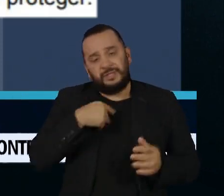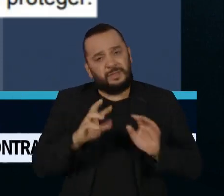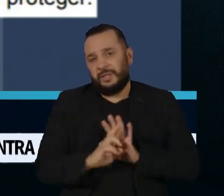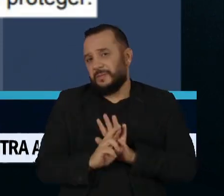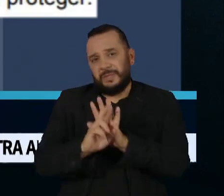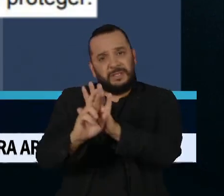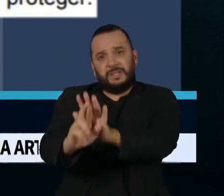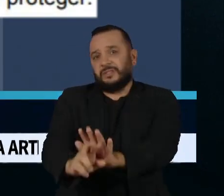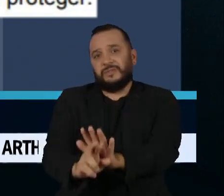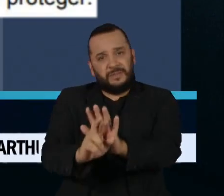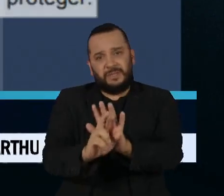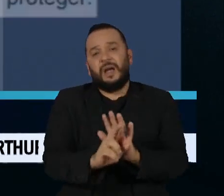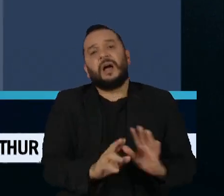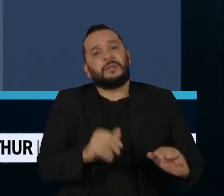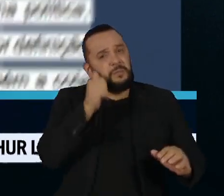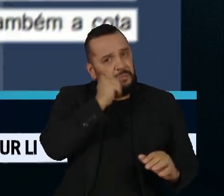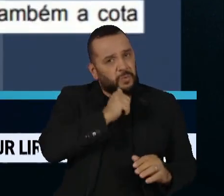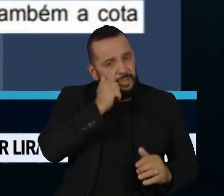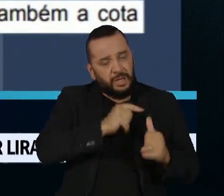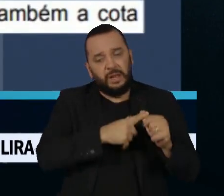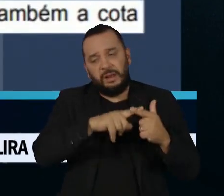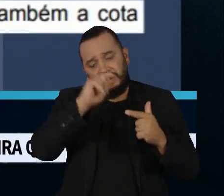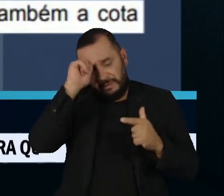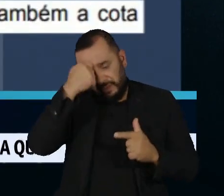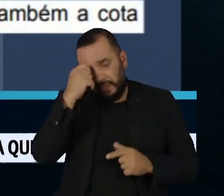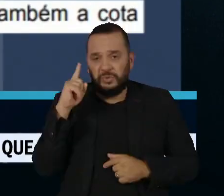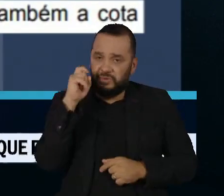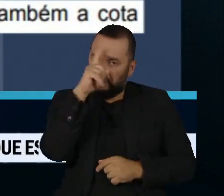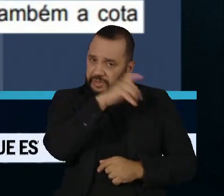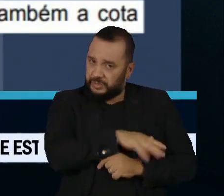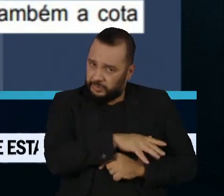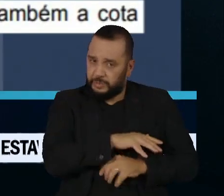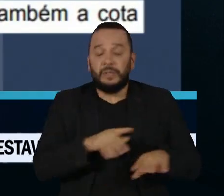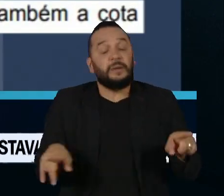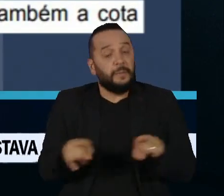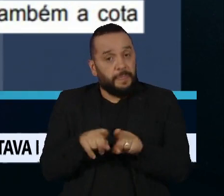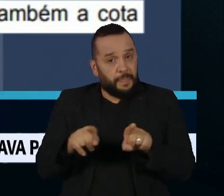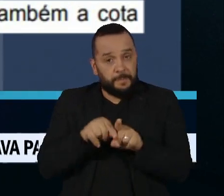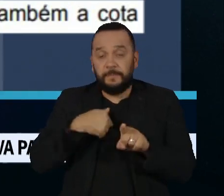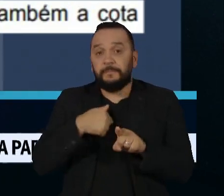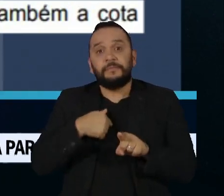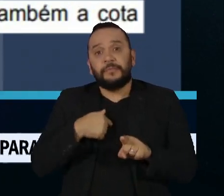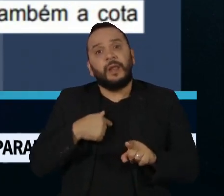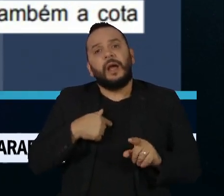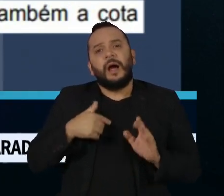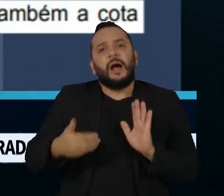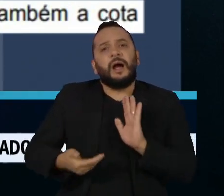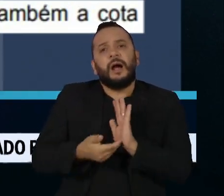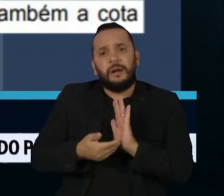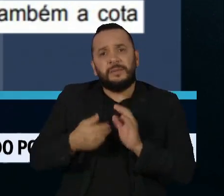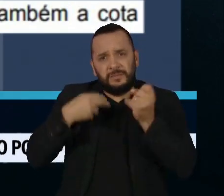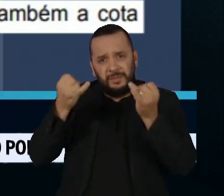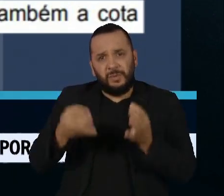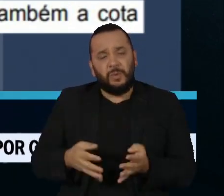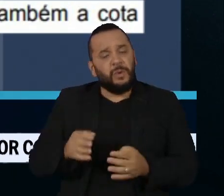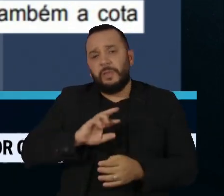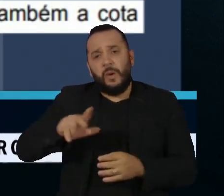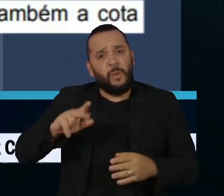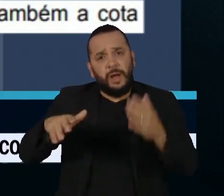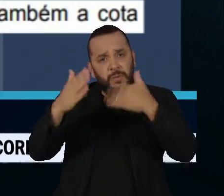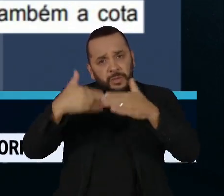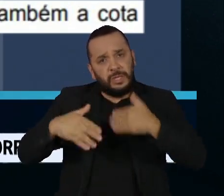das minorias que se quer proteger. A Câmara acrescenta, não há retrocesso político constitucional à